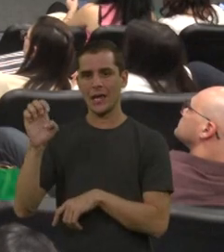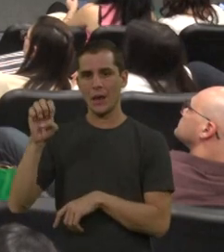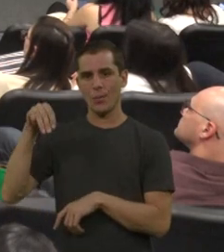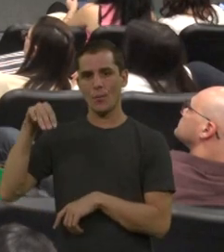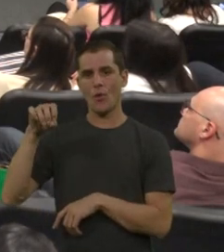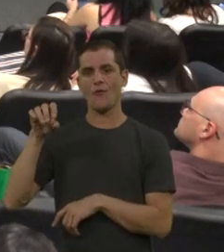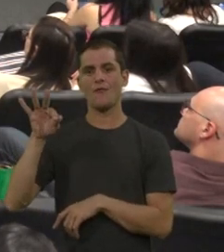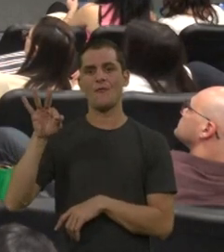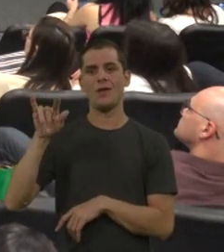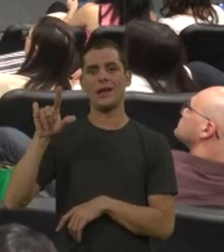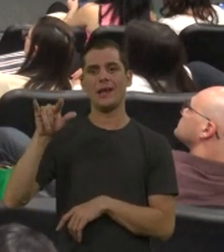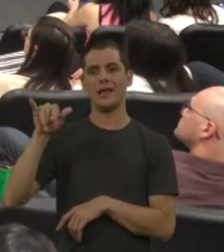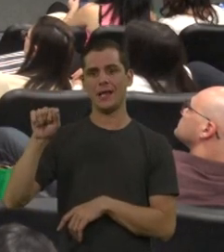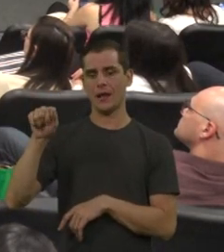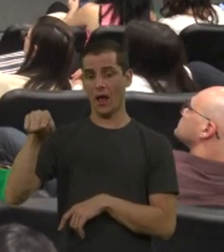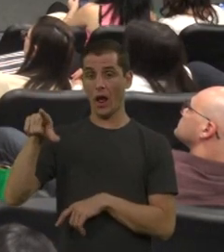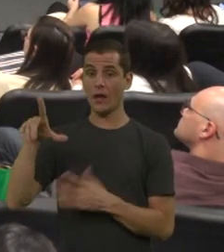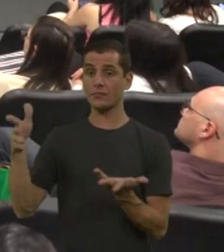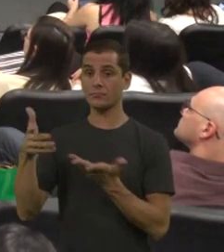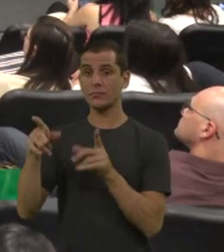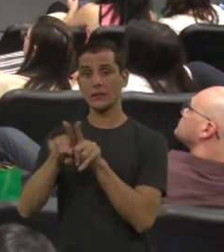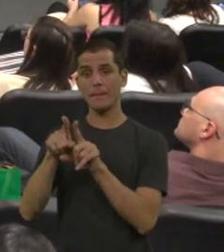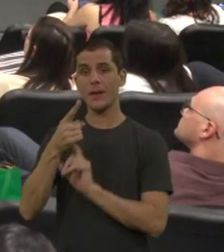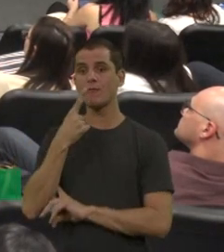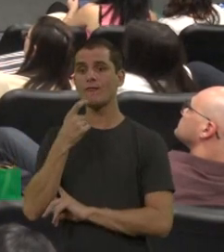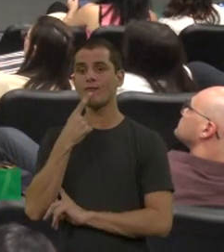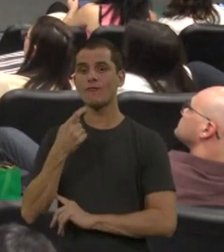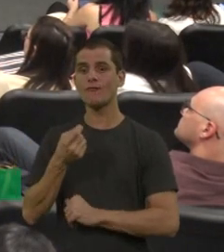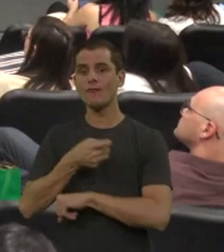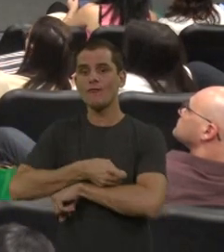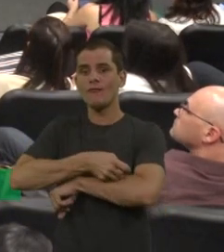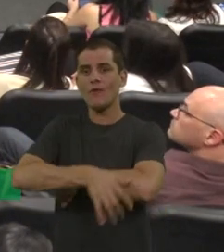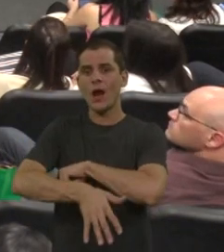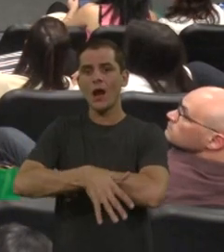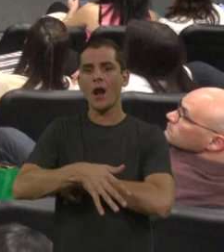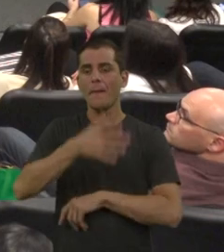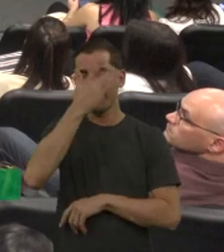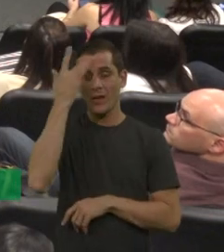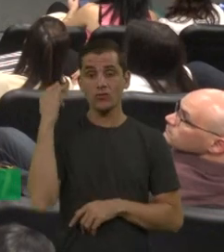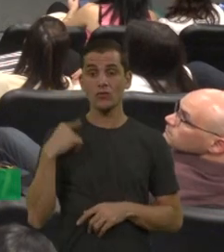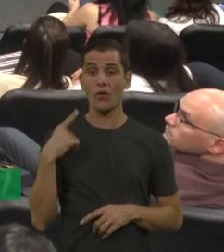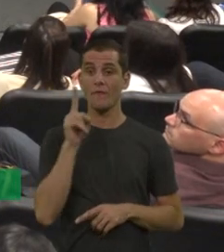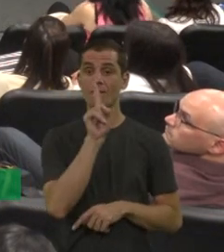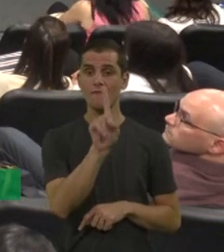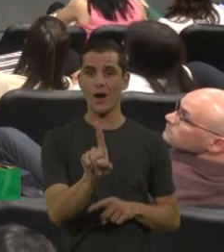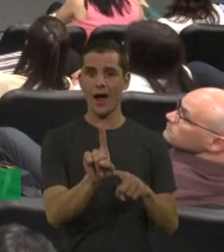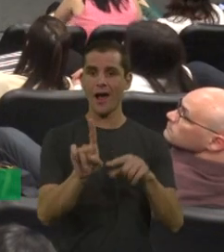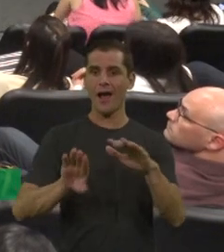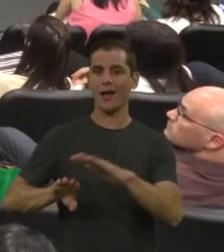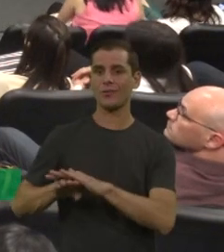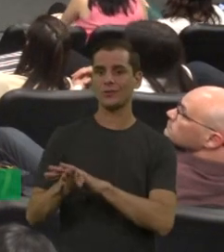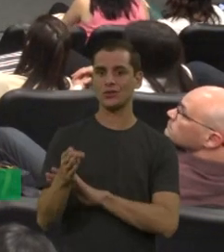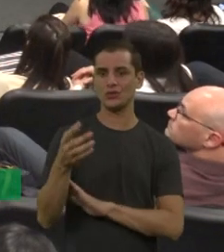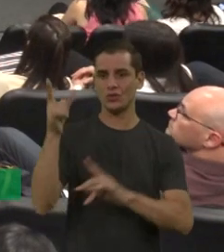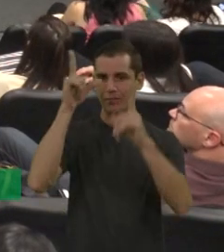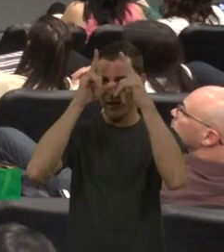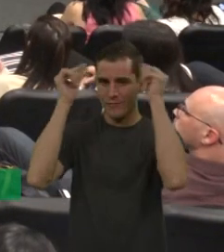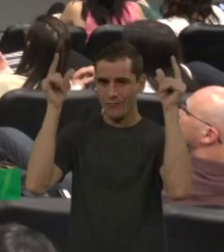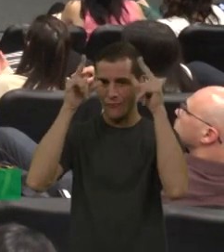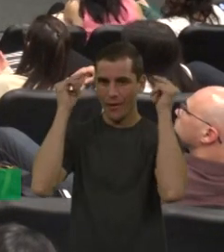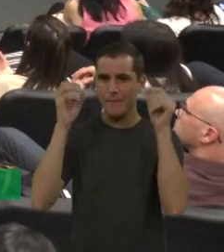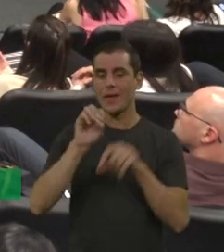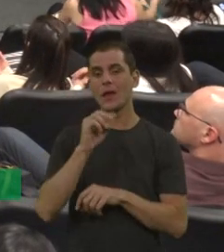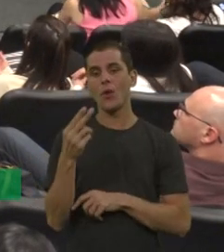Então, às vezes, até a criança criar vínculo com a instituição, com a enfermeira ou técnico que está funcionando.